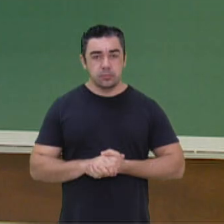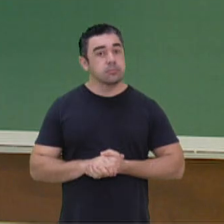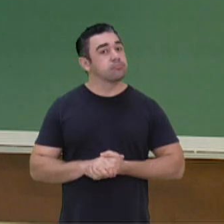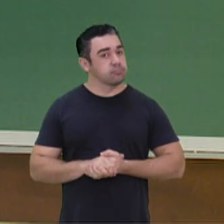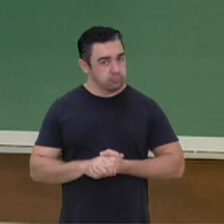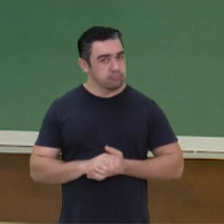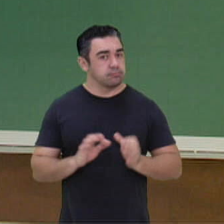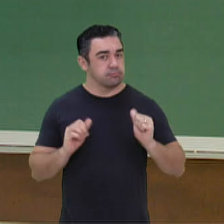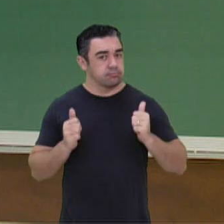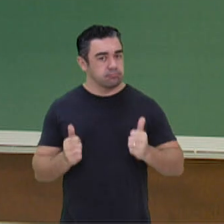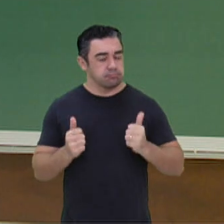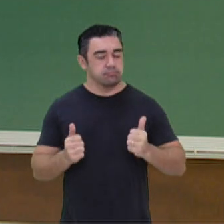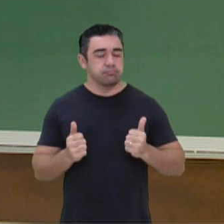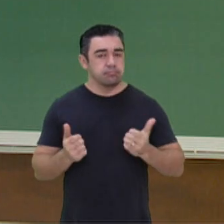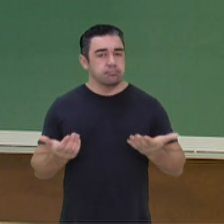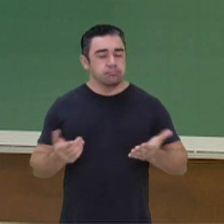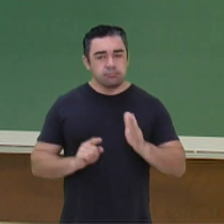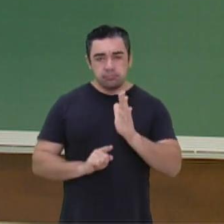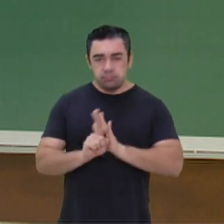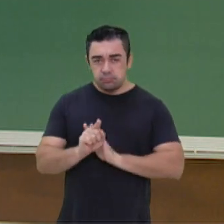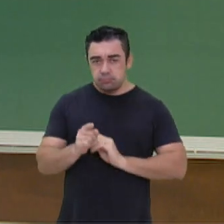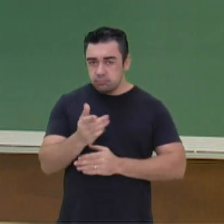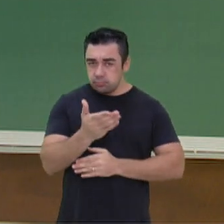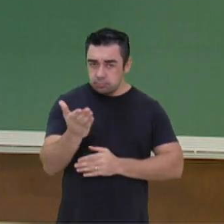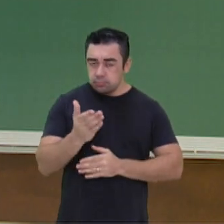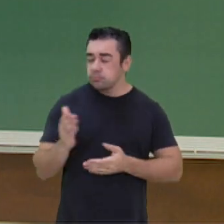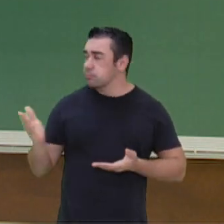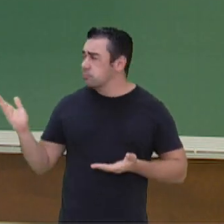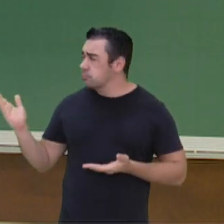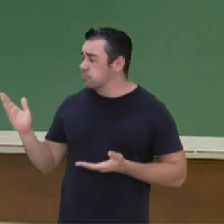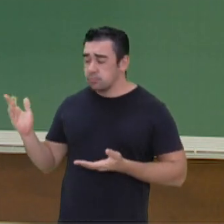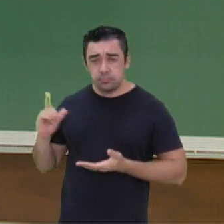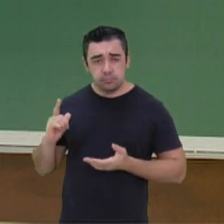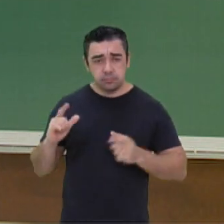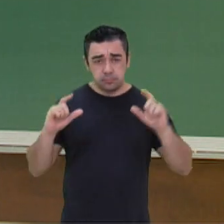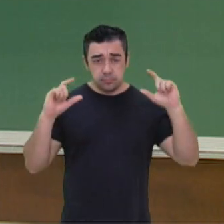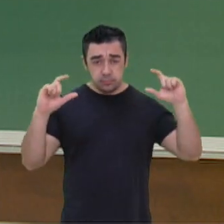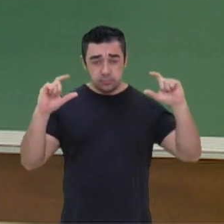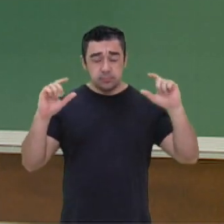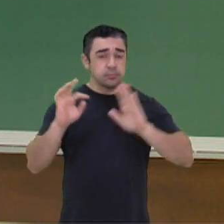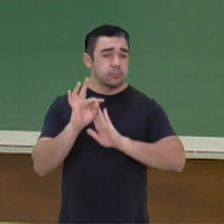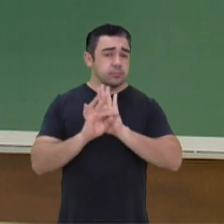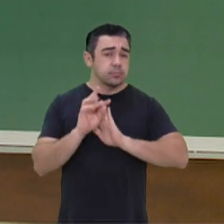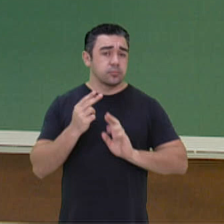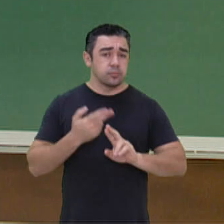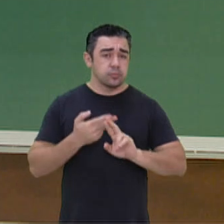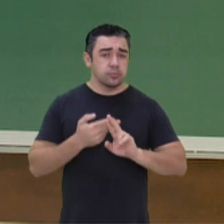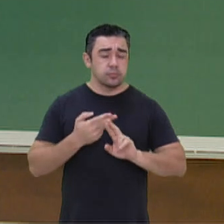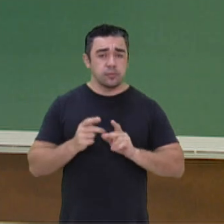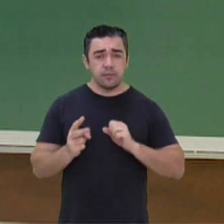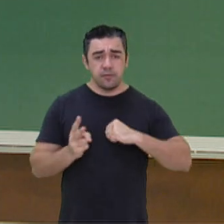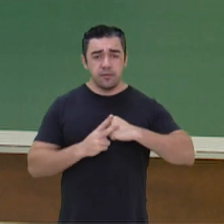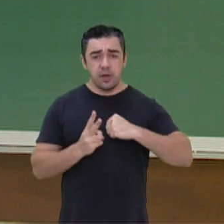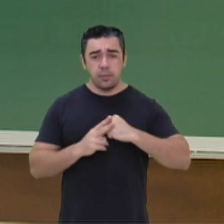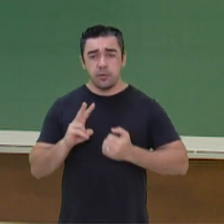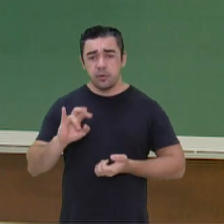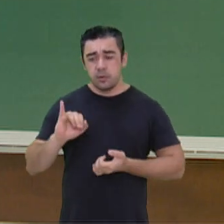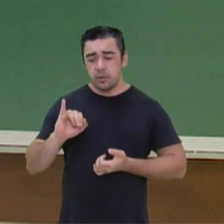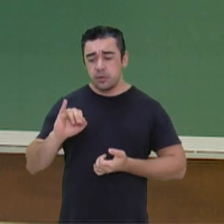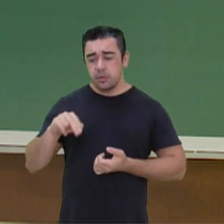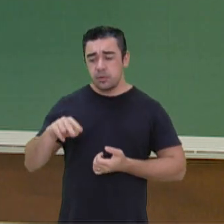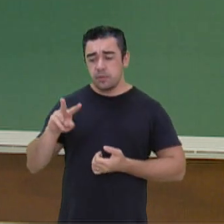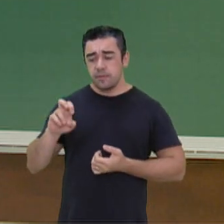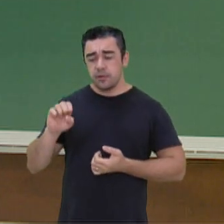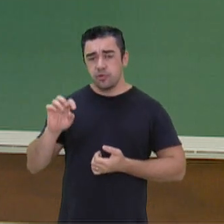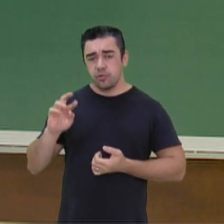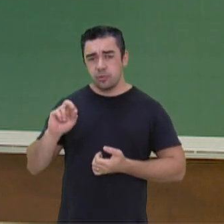Muito bem, pessoal. Então, está fazendo uma pergunta para a gente ali, né? No fragmento do texto, foi utilizado o verbo investir, com a preposição